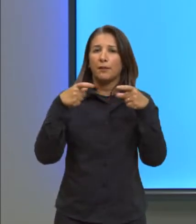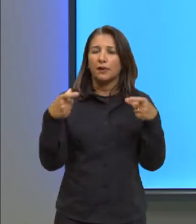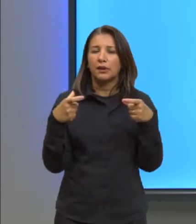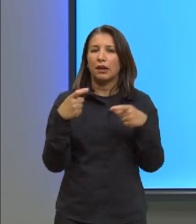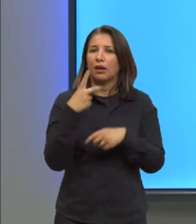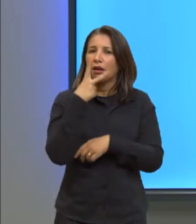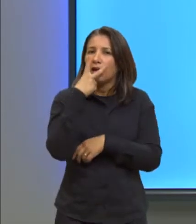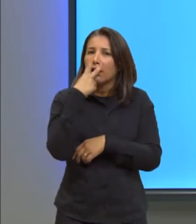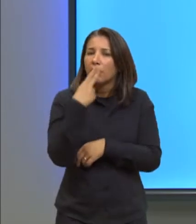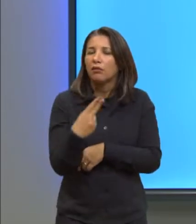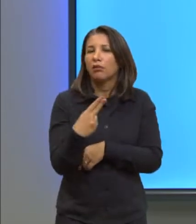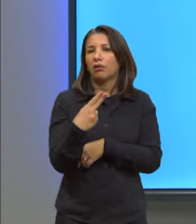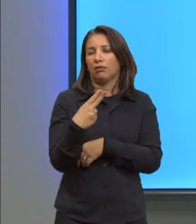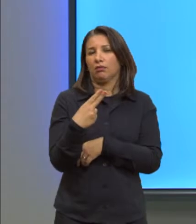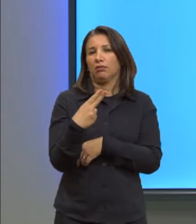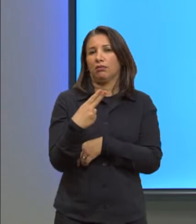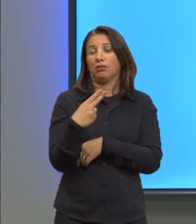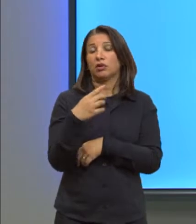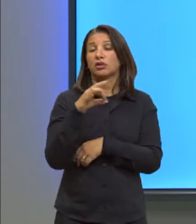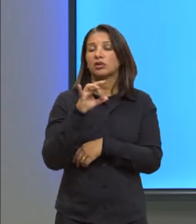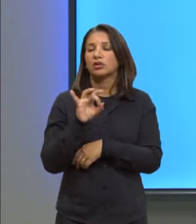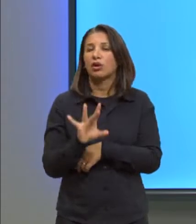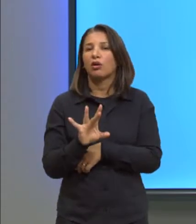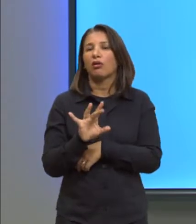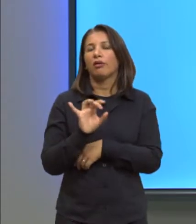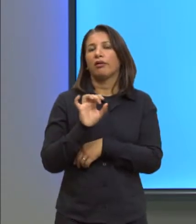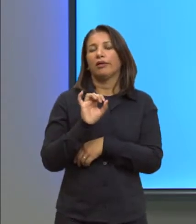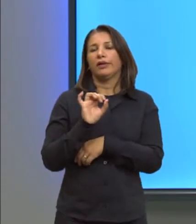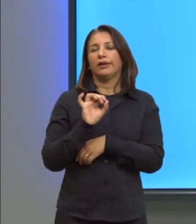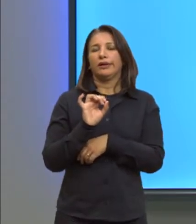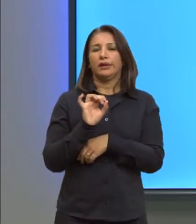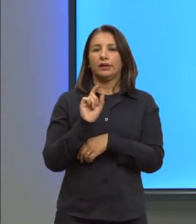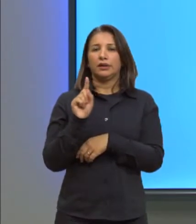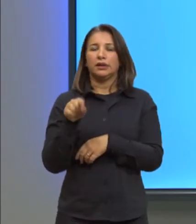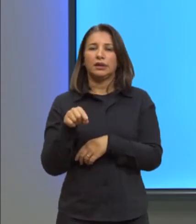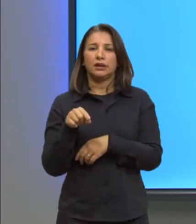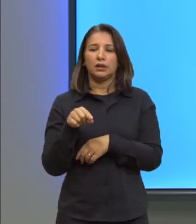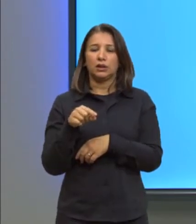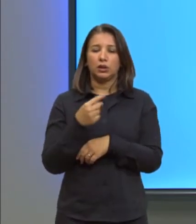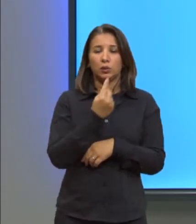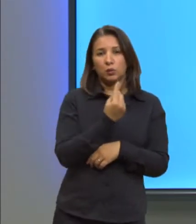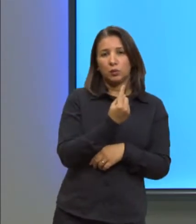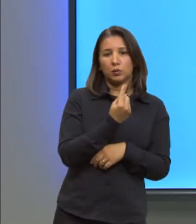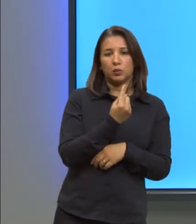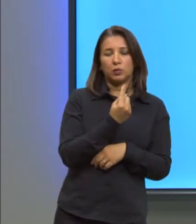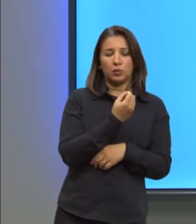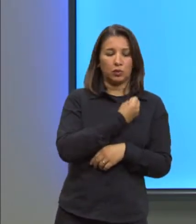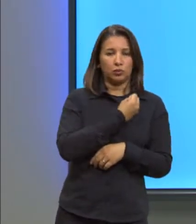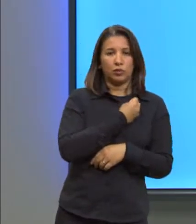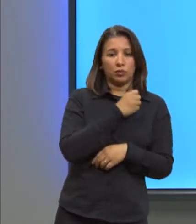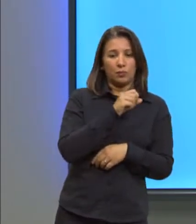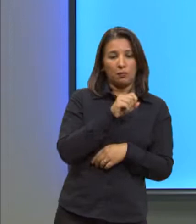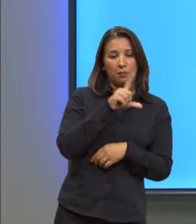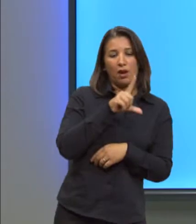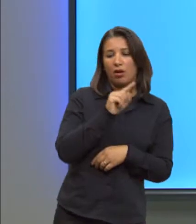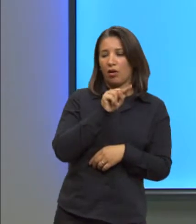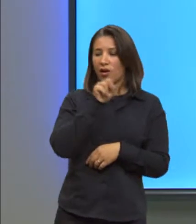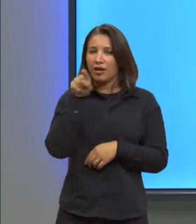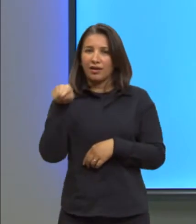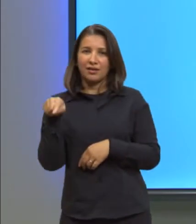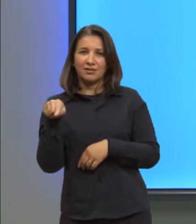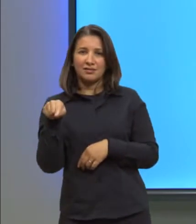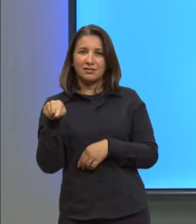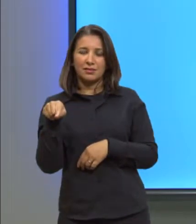proporção. Só que, como um tem um coeficiente de dilatação maior que o outro, então, essa